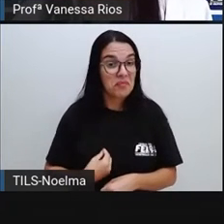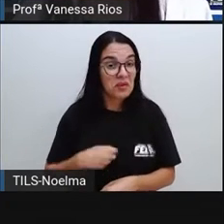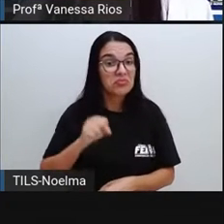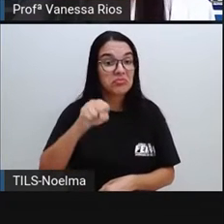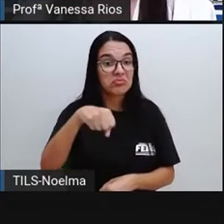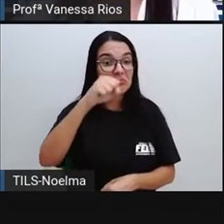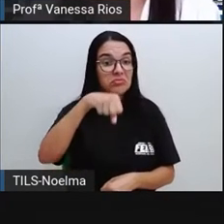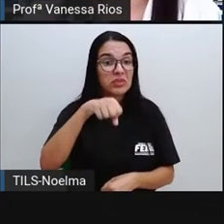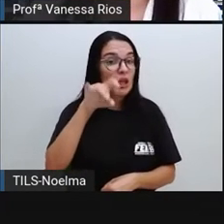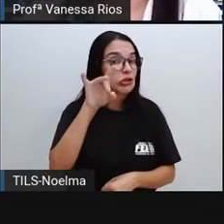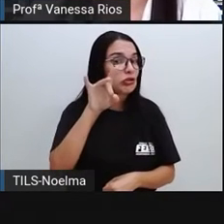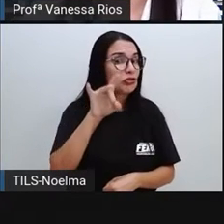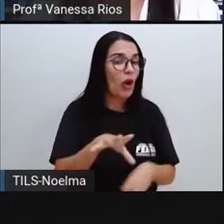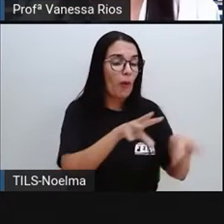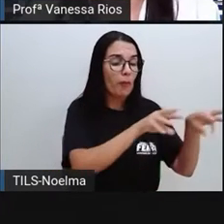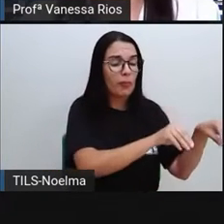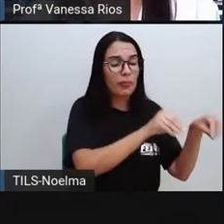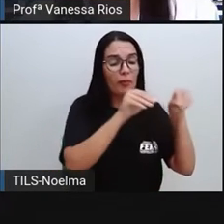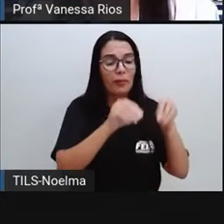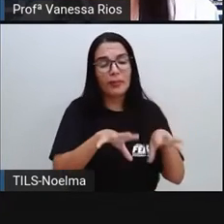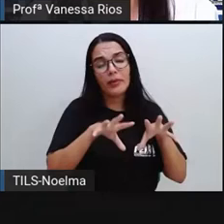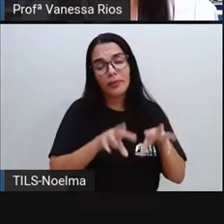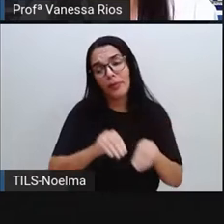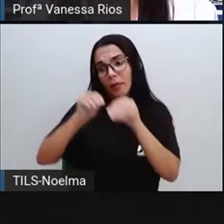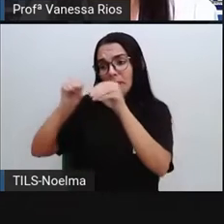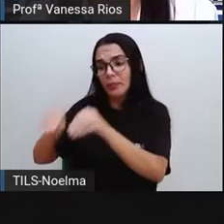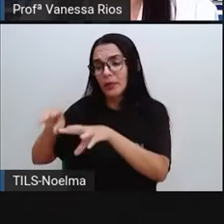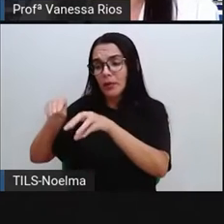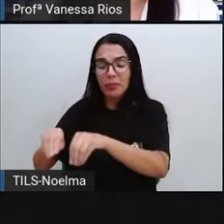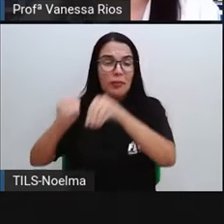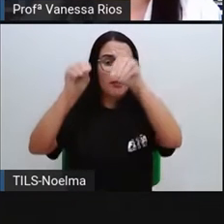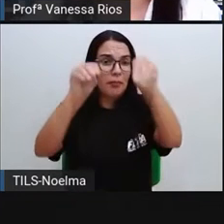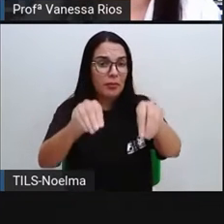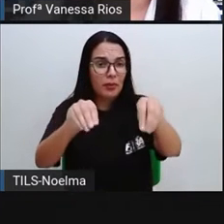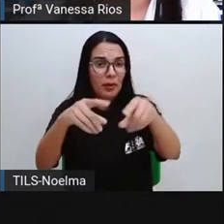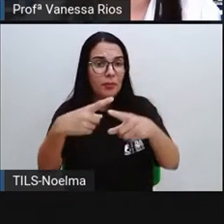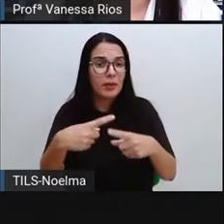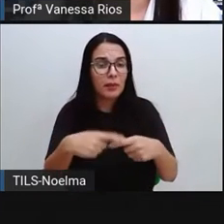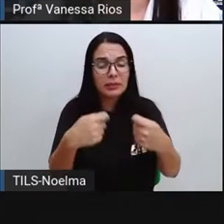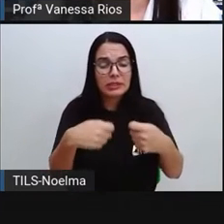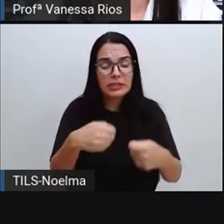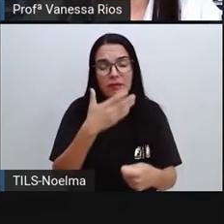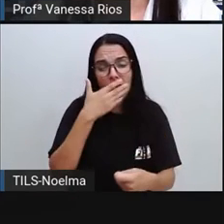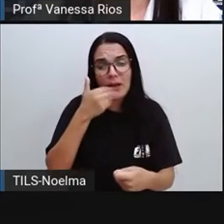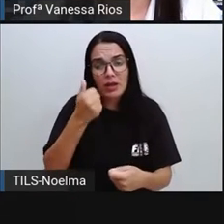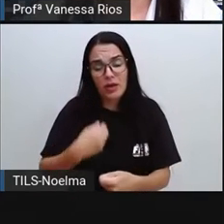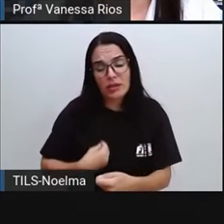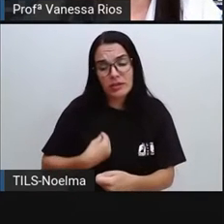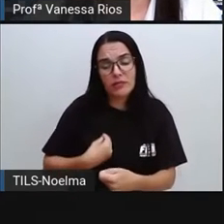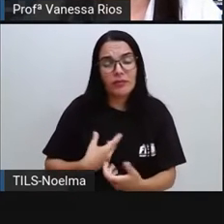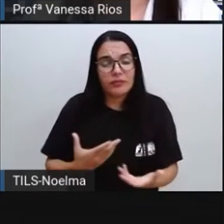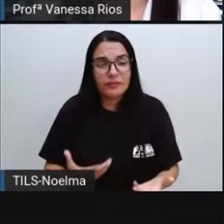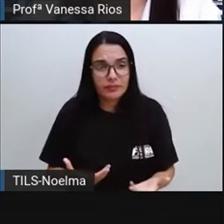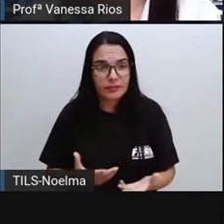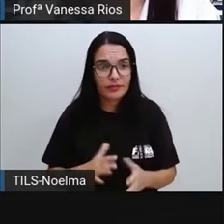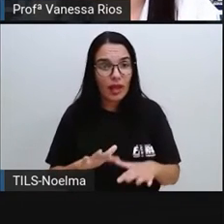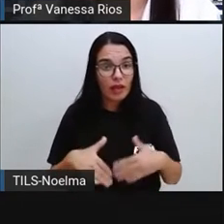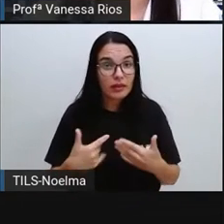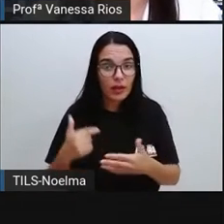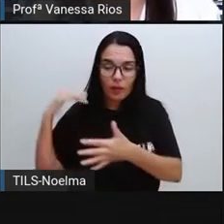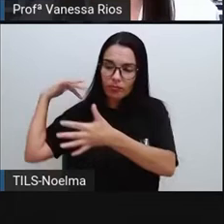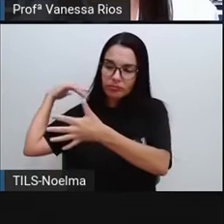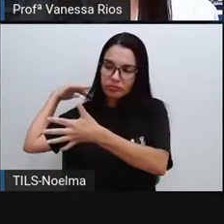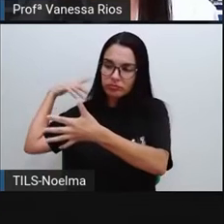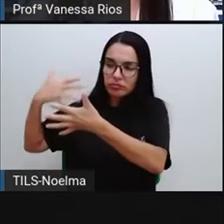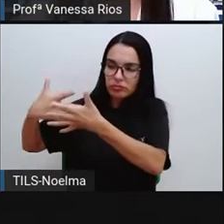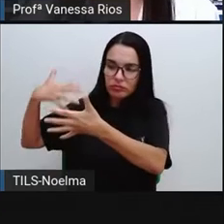de um lugar para outro em busca de melhores condições de sobrevivência. Assim, a pré-história foi